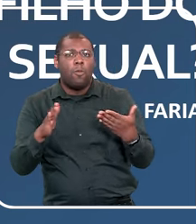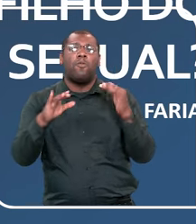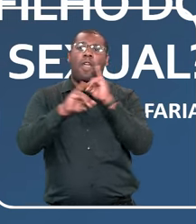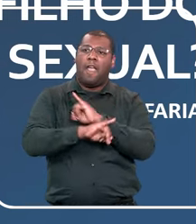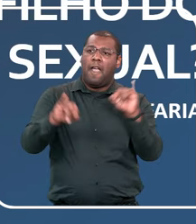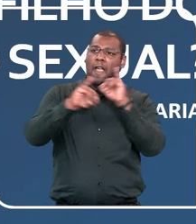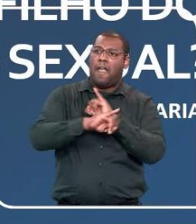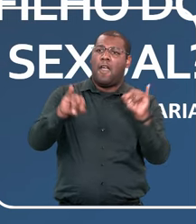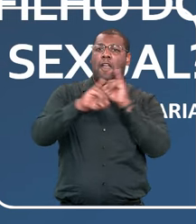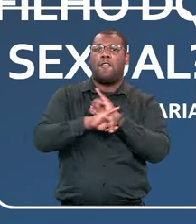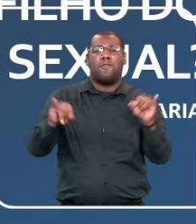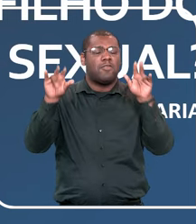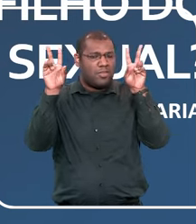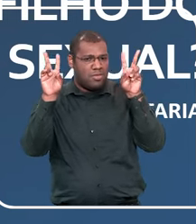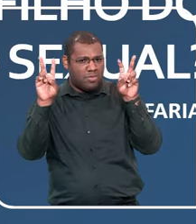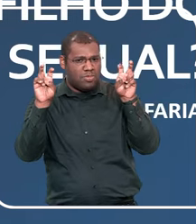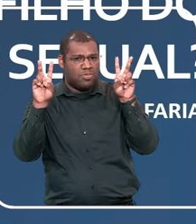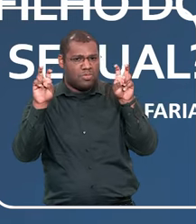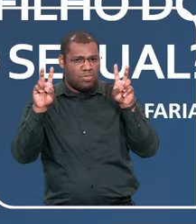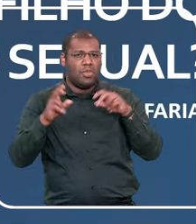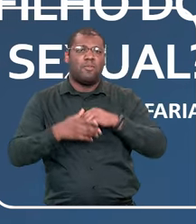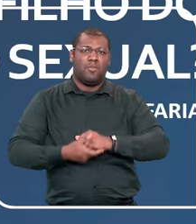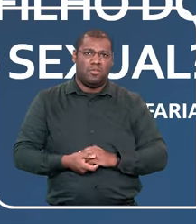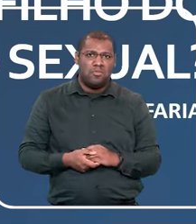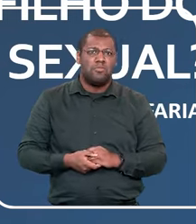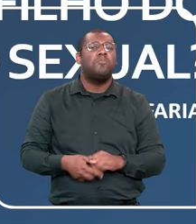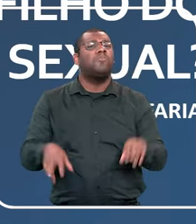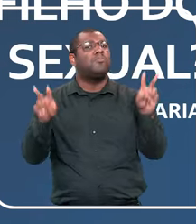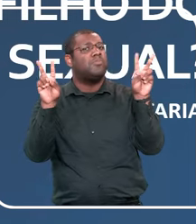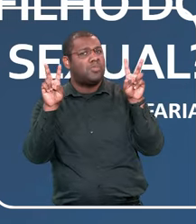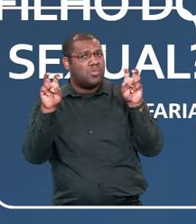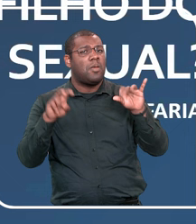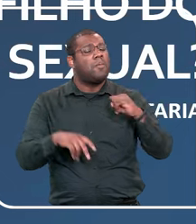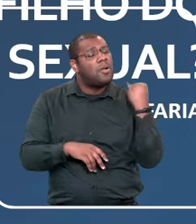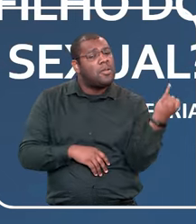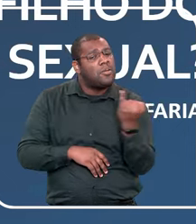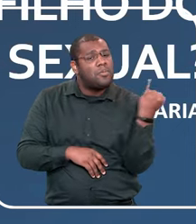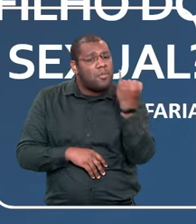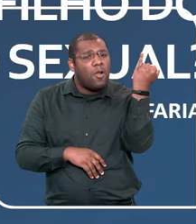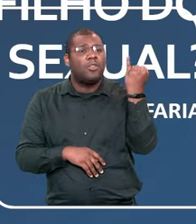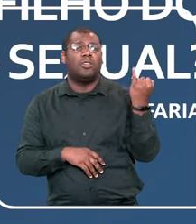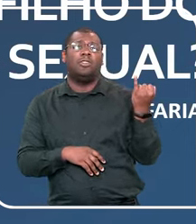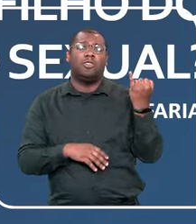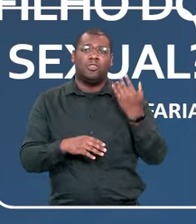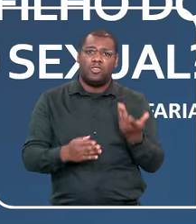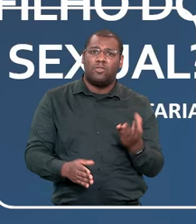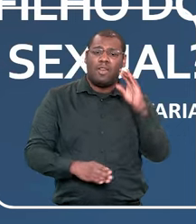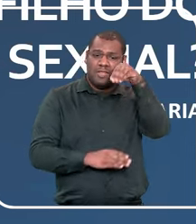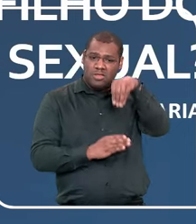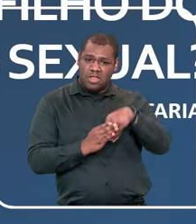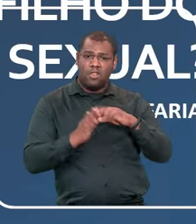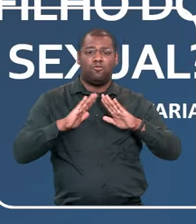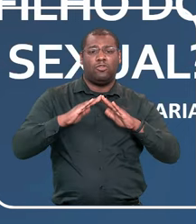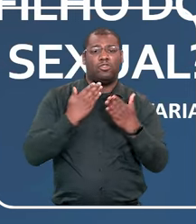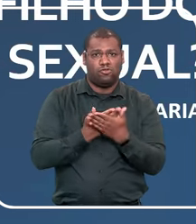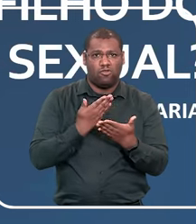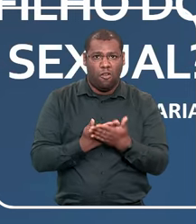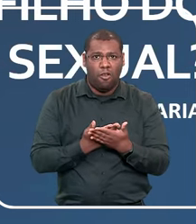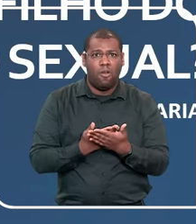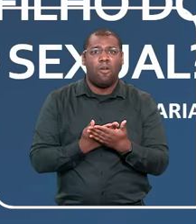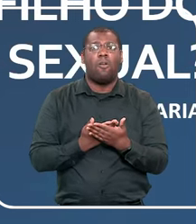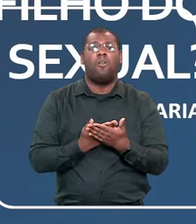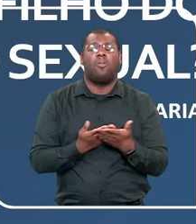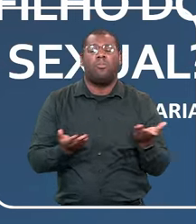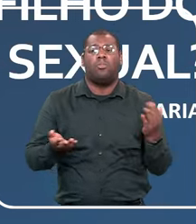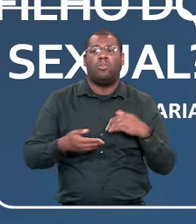cada vez virando um tema relevante, sendo levado para as escolas. E eu acho